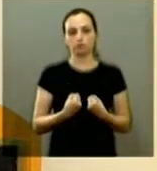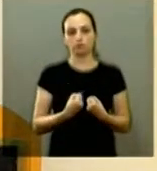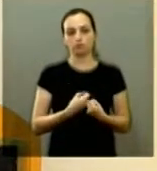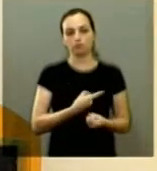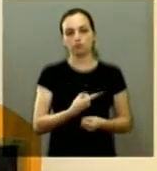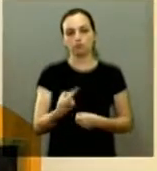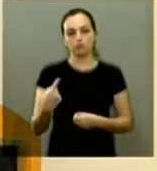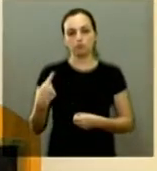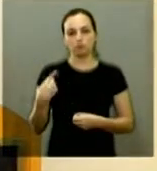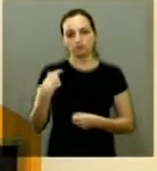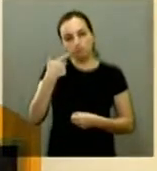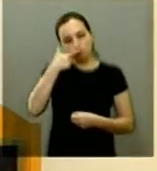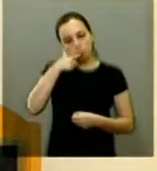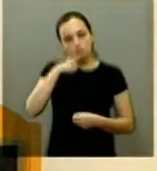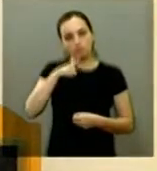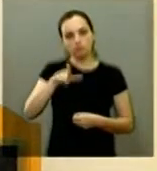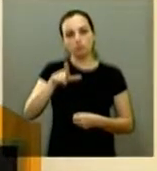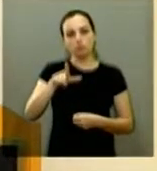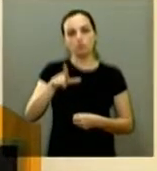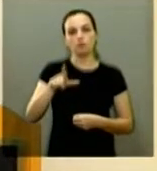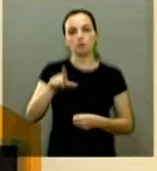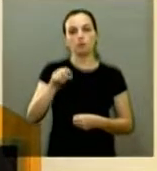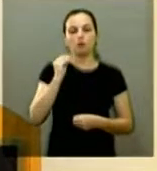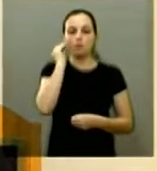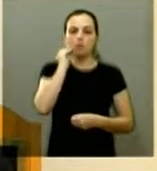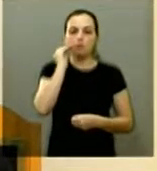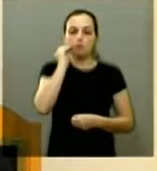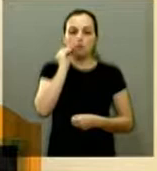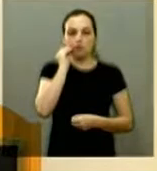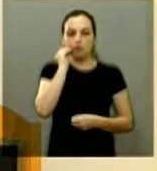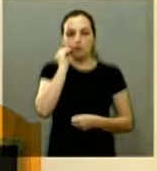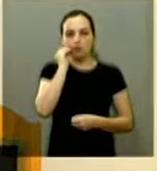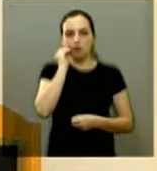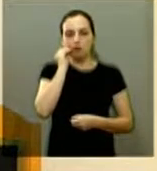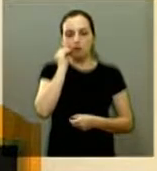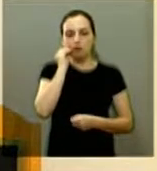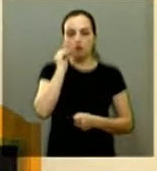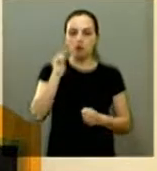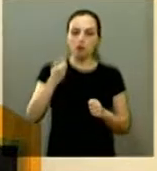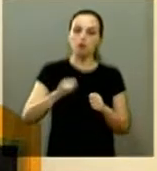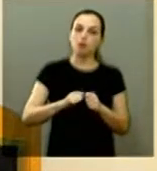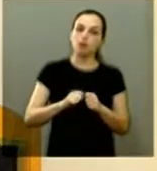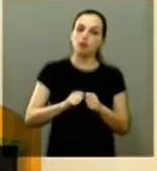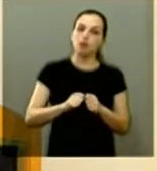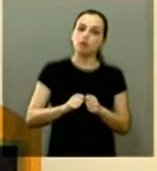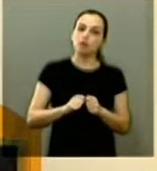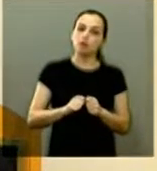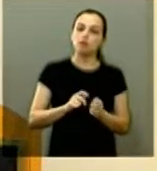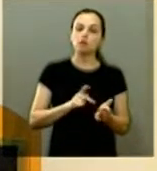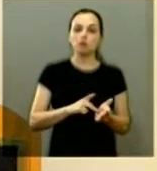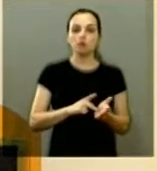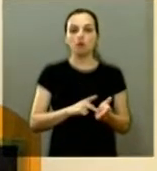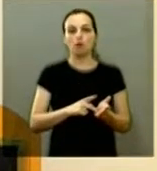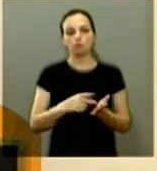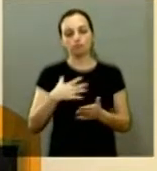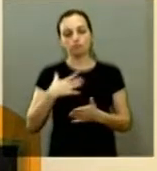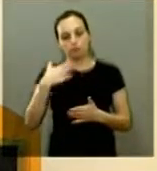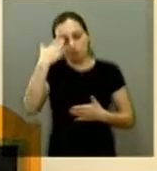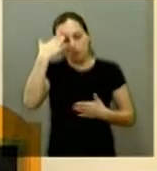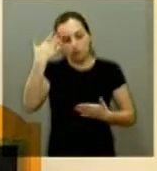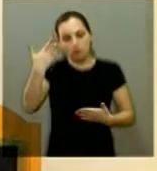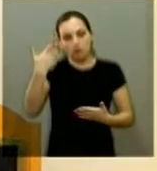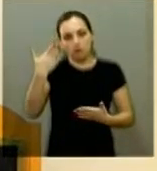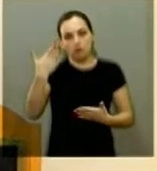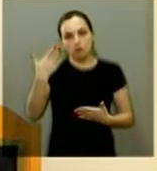consegue alguma conquista a gente aproveita para fazer uma agenda positiva e eu queria agradecer ao setor de imprensa que